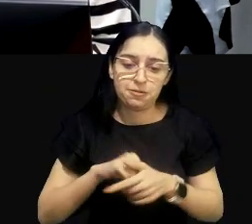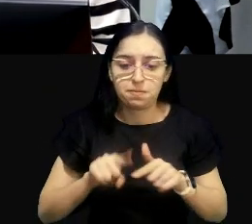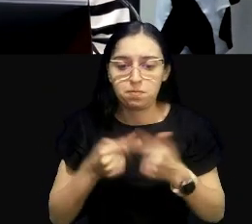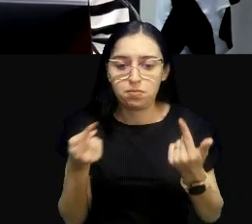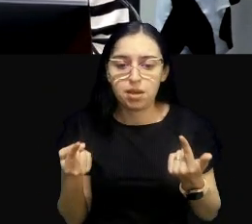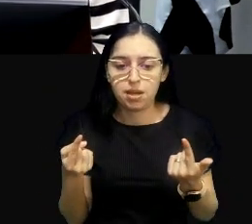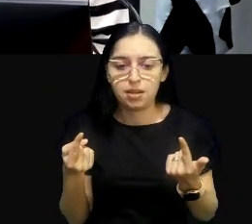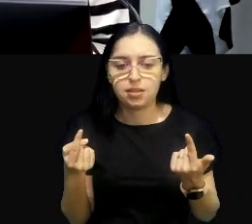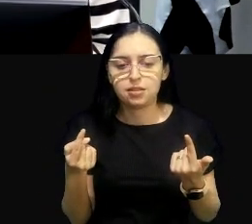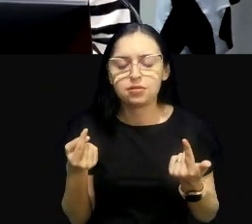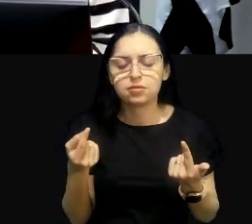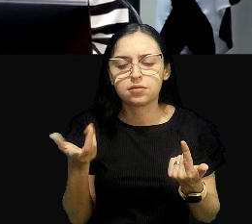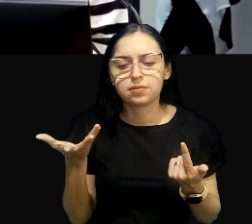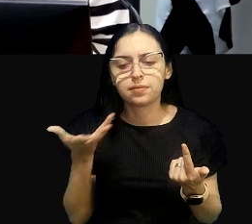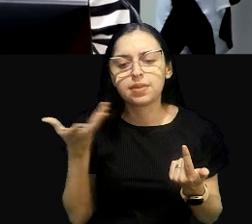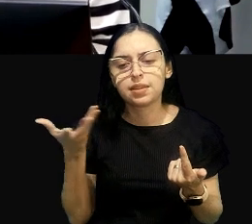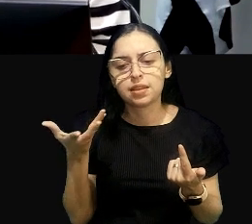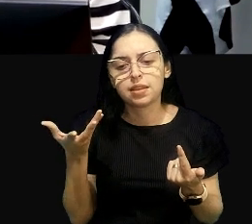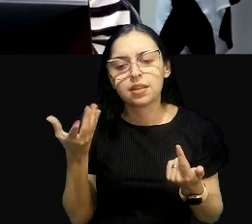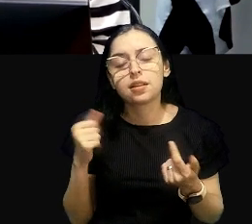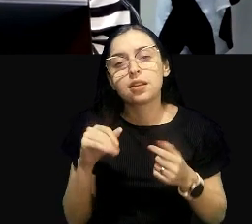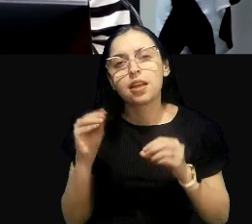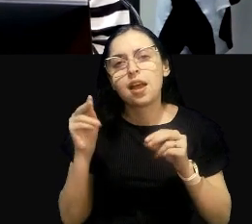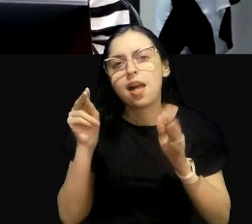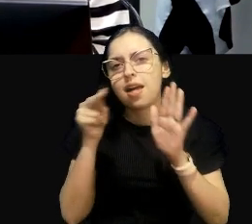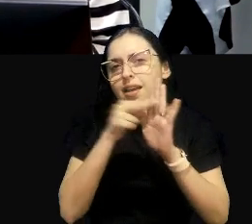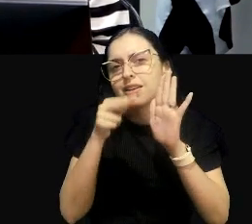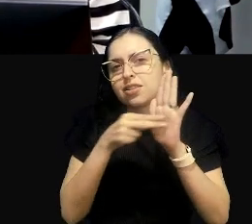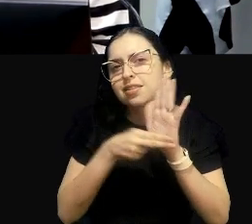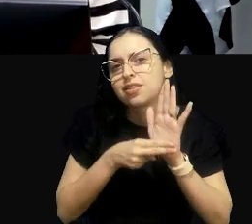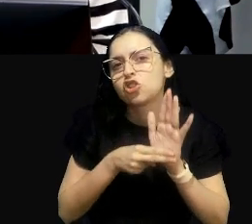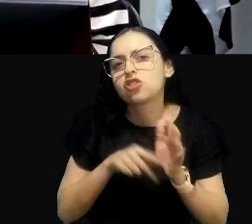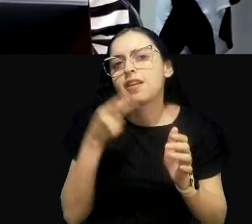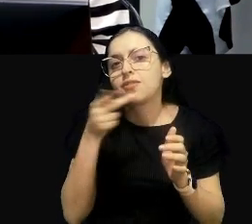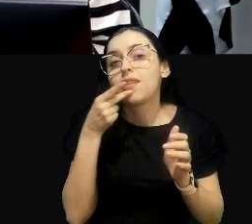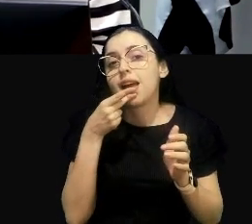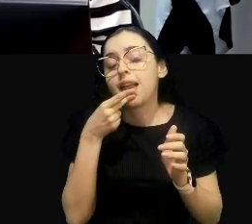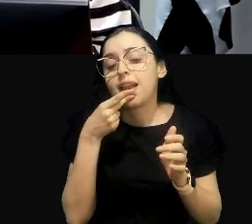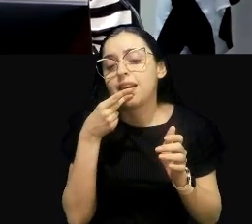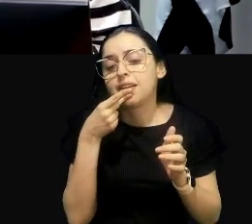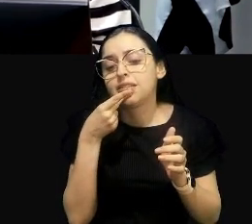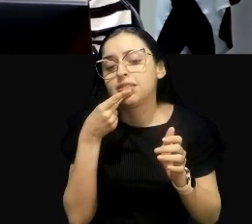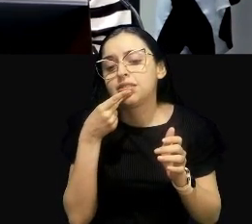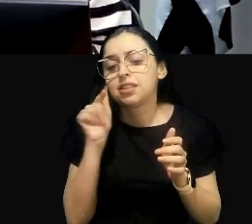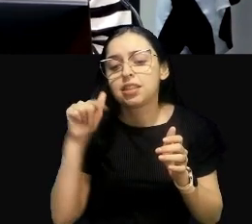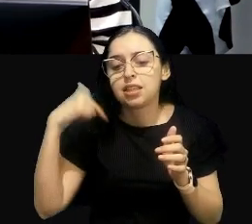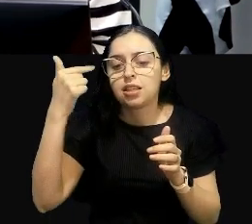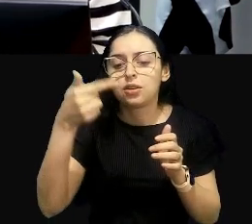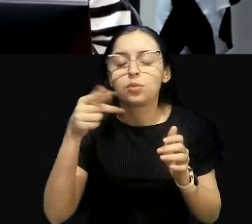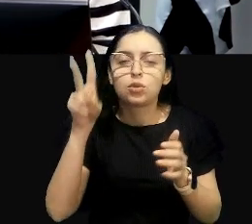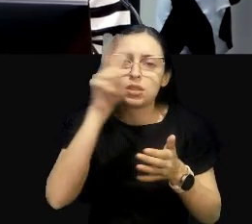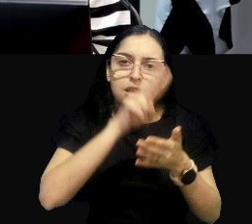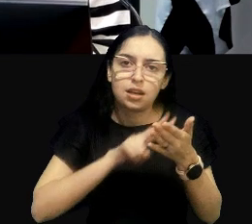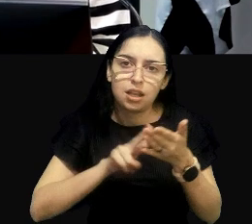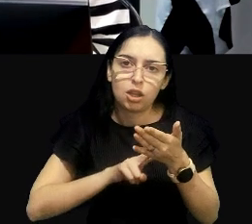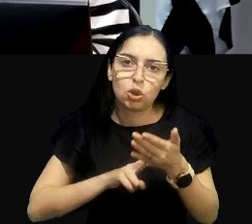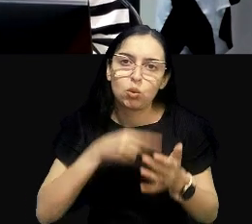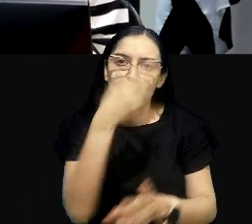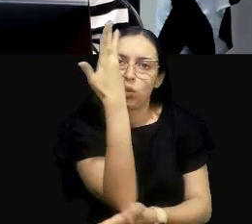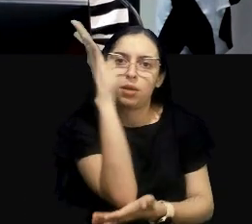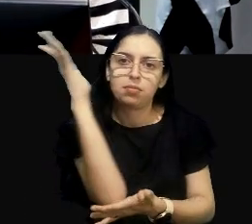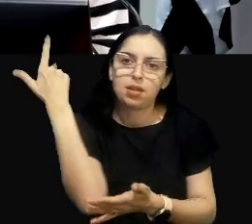Mas, na receitinha aqui, eu digo, em seguida, faz-se a leitura ambiental dos